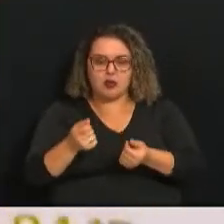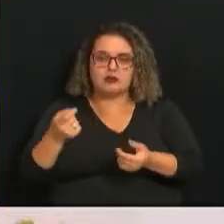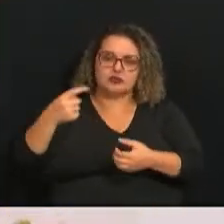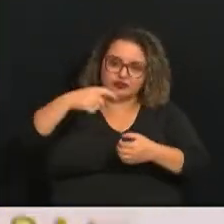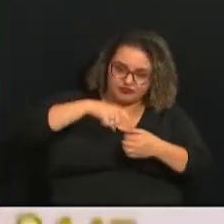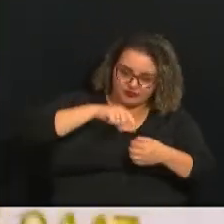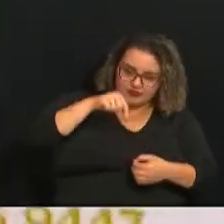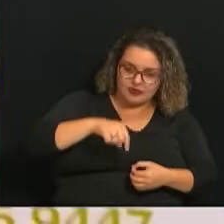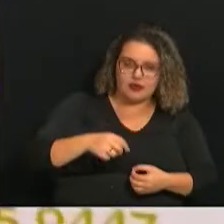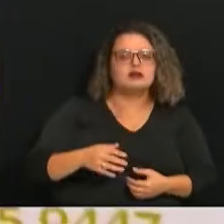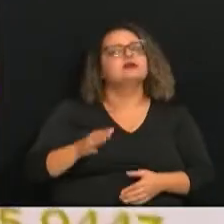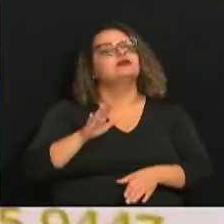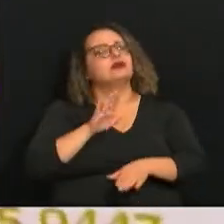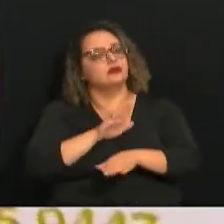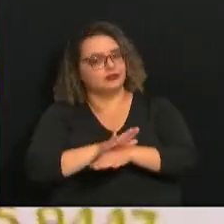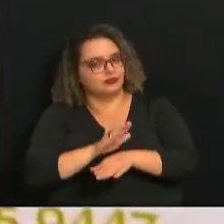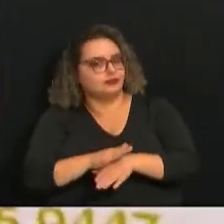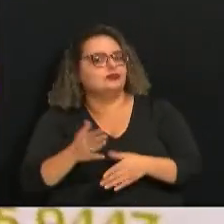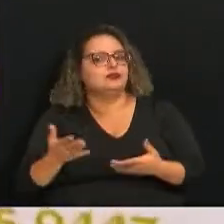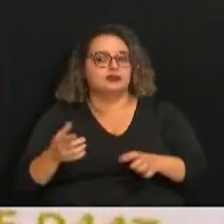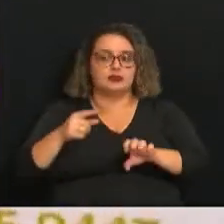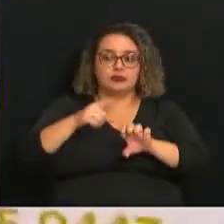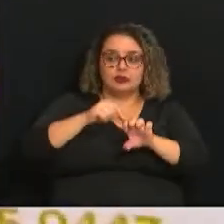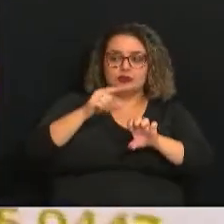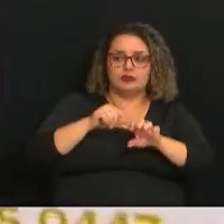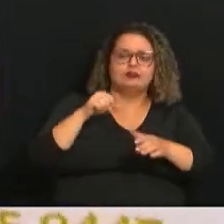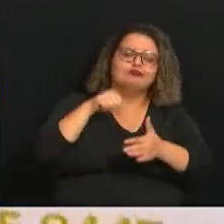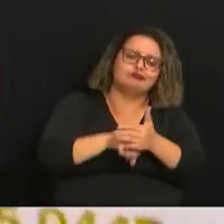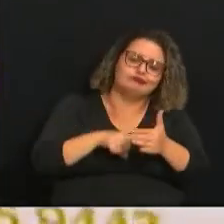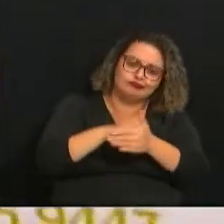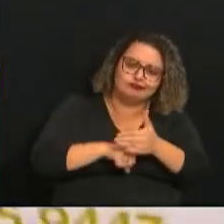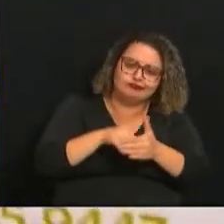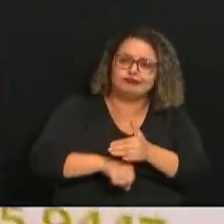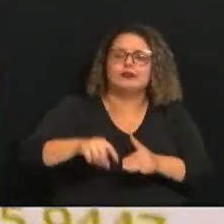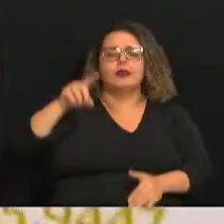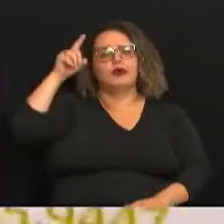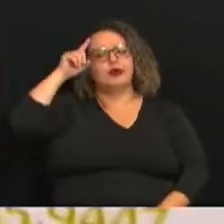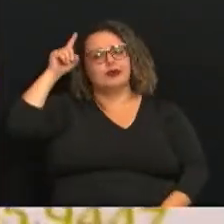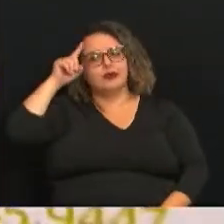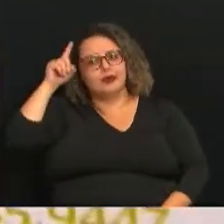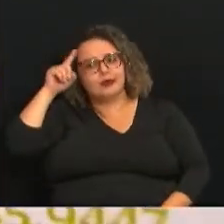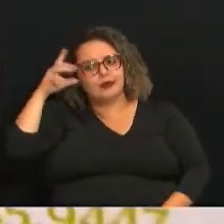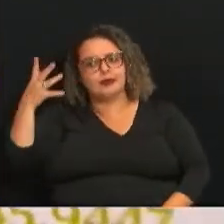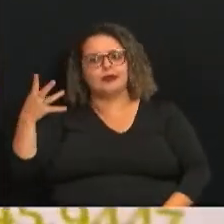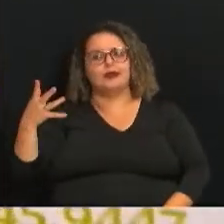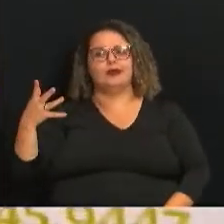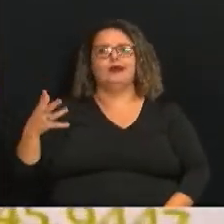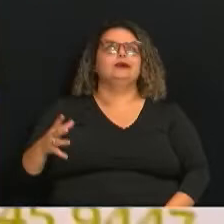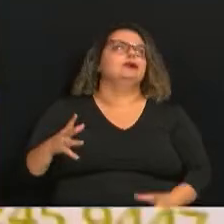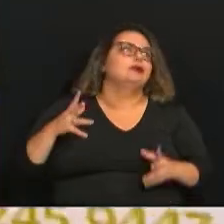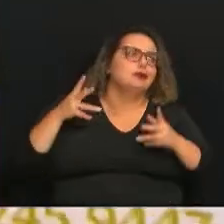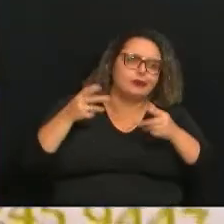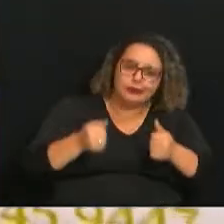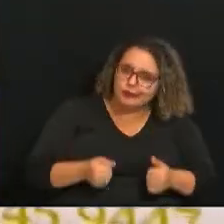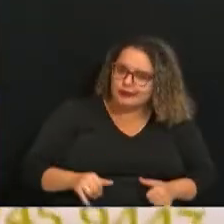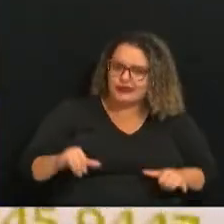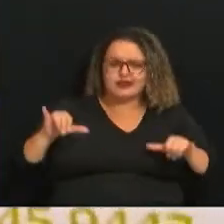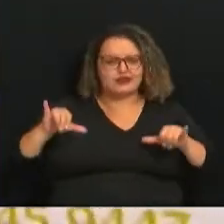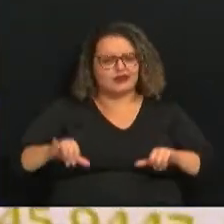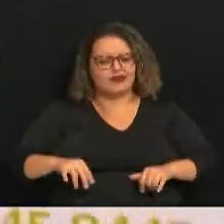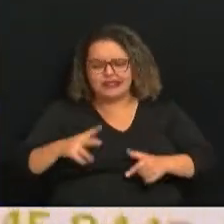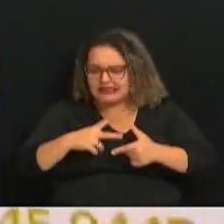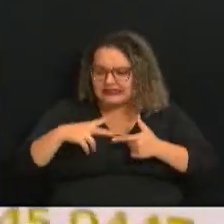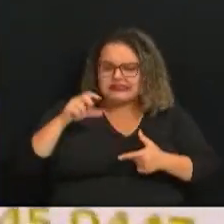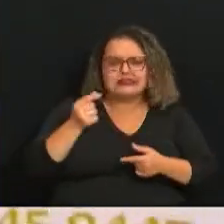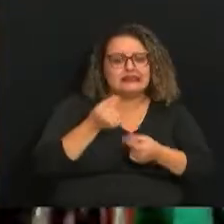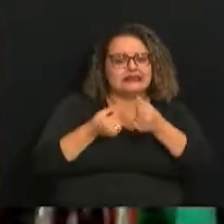Porque o empreendedorismo, a gente tem que lutar todos os dias. Todos os dias a gente tem que matar um leão para a gente poder juntar o dinheirinho